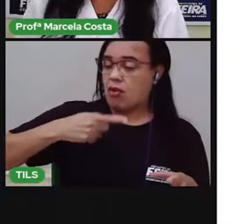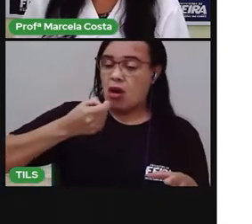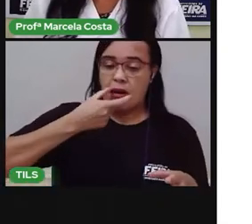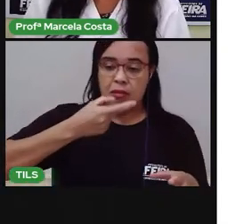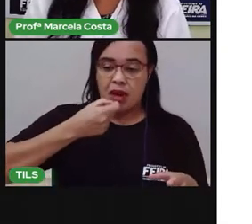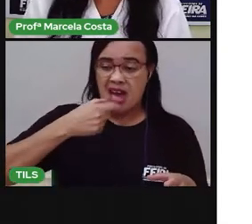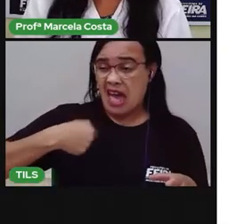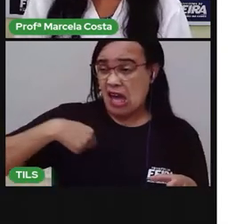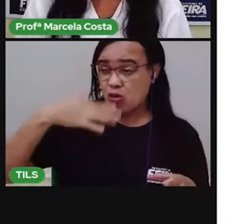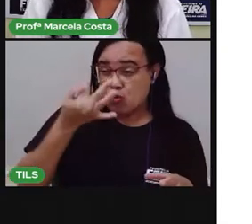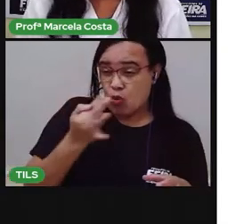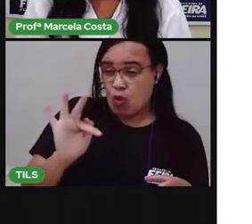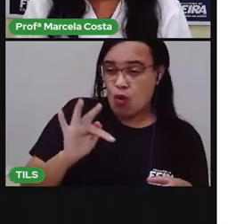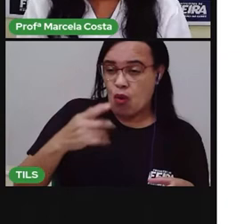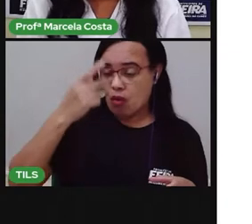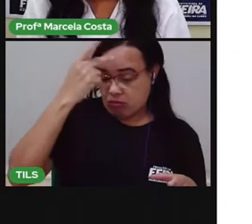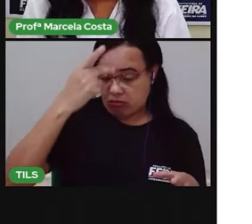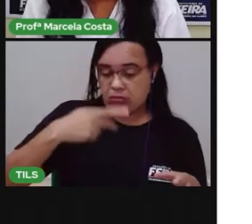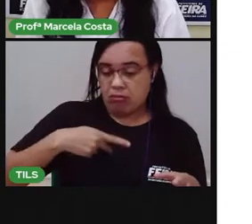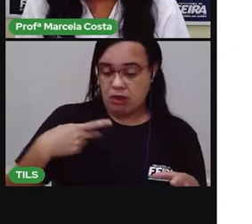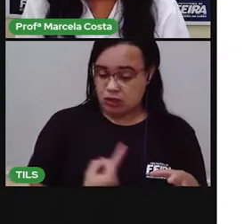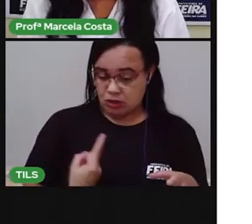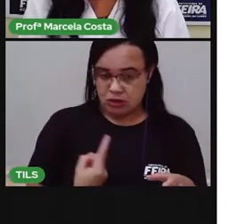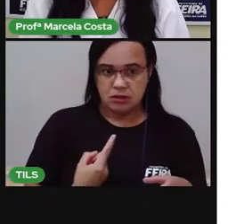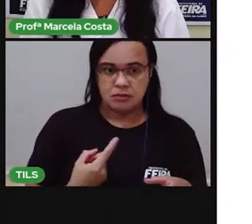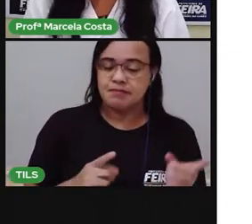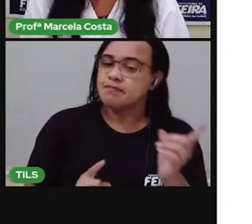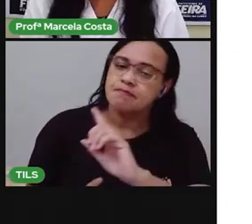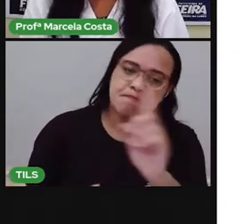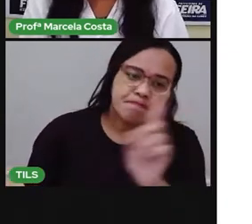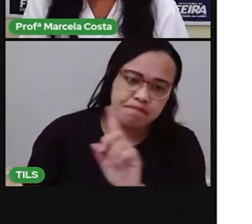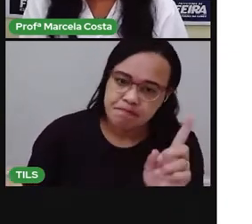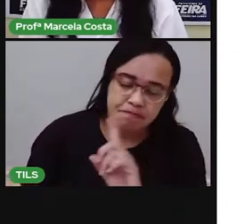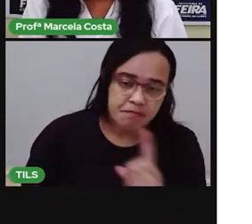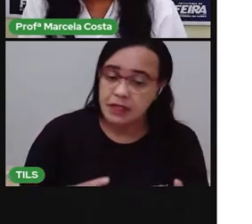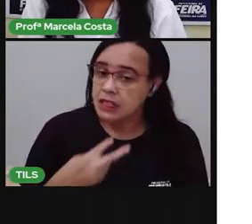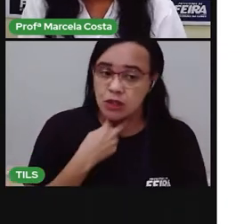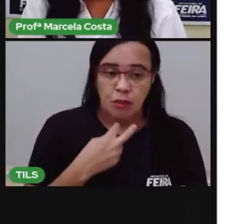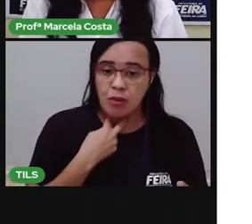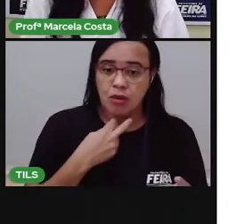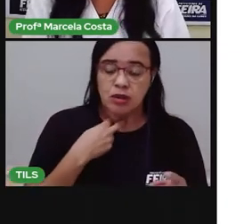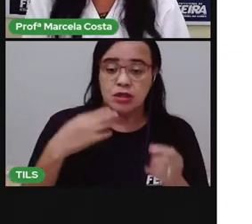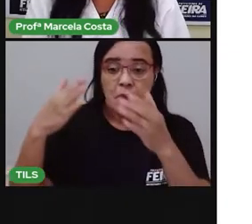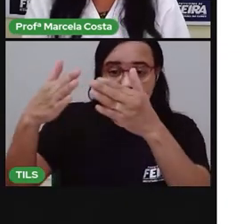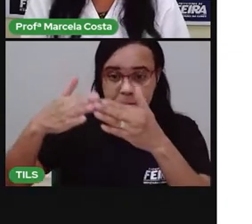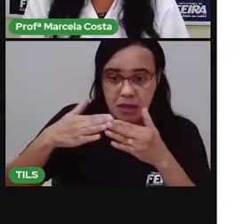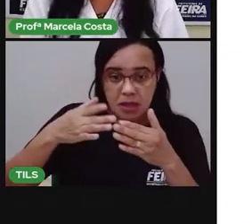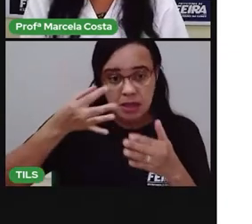adulto, tá? Converse com um adulto, com um responsável para que faça isso.